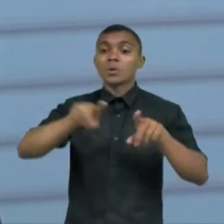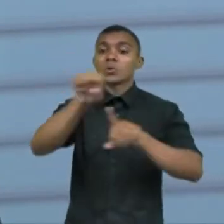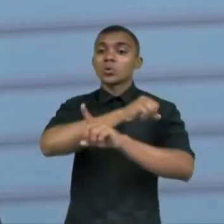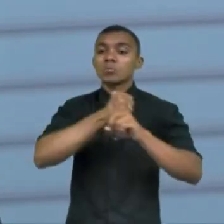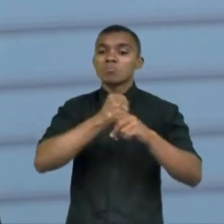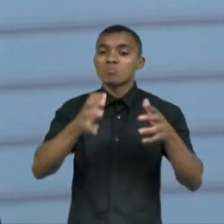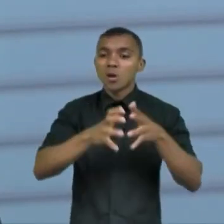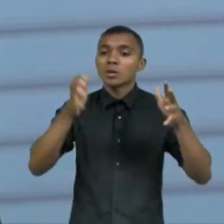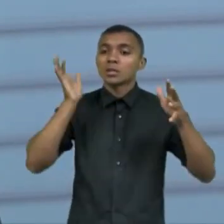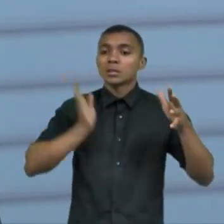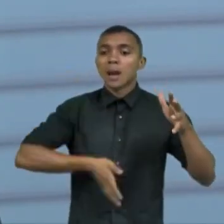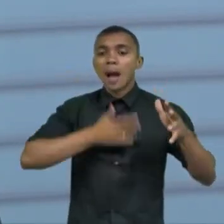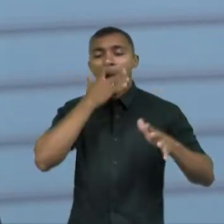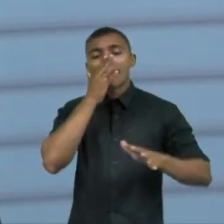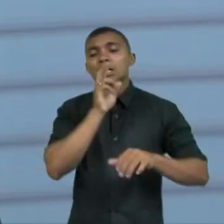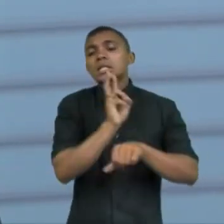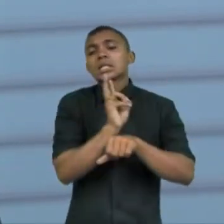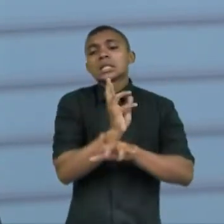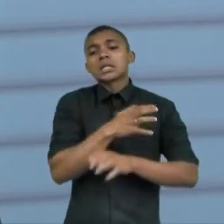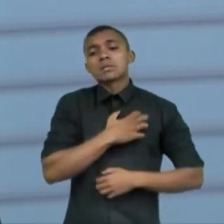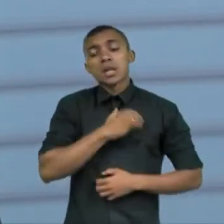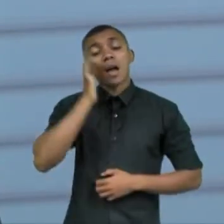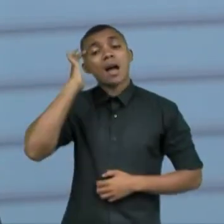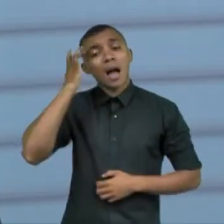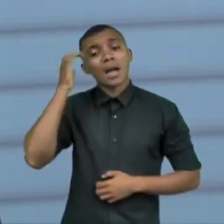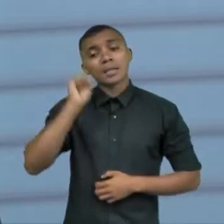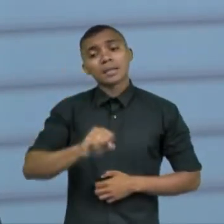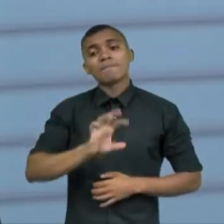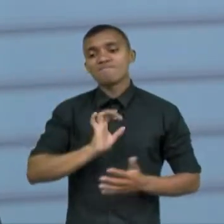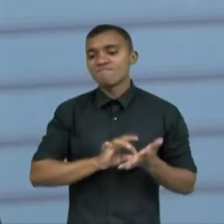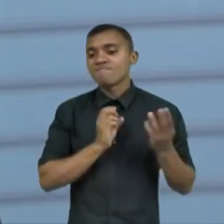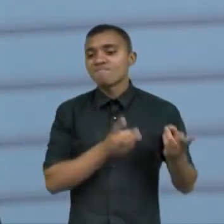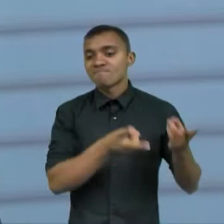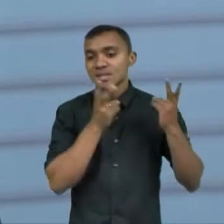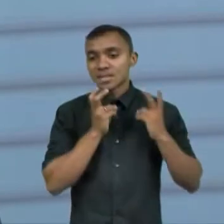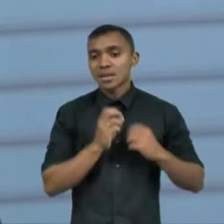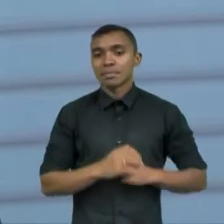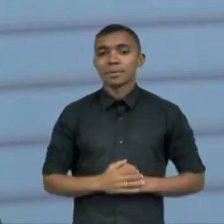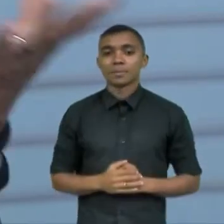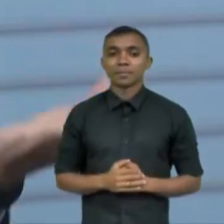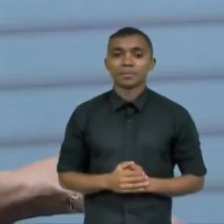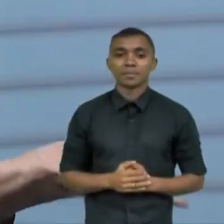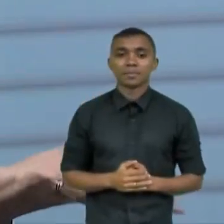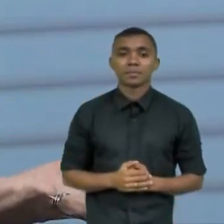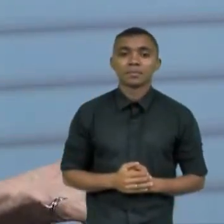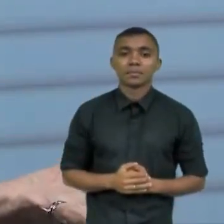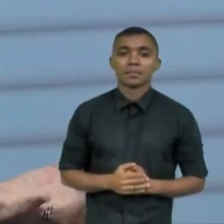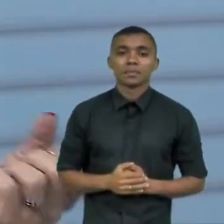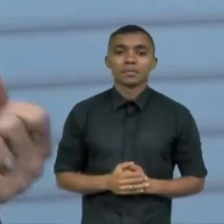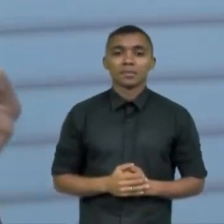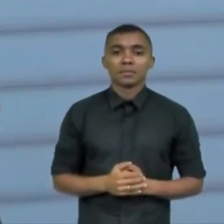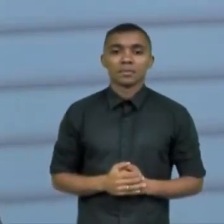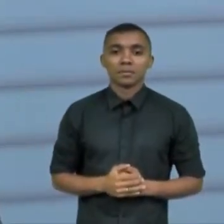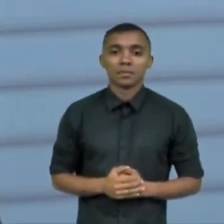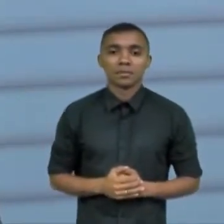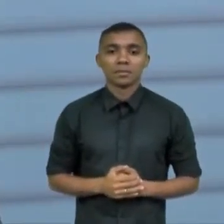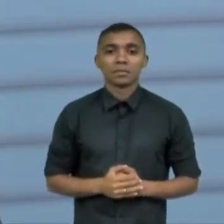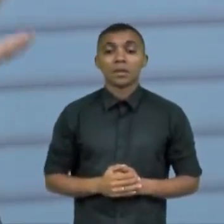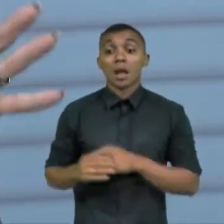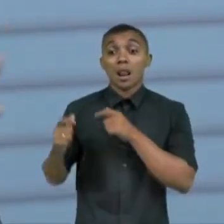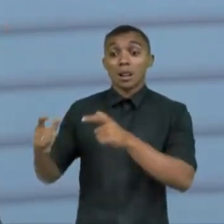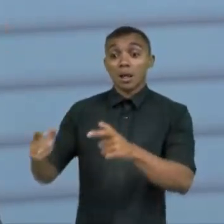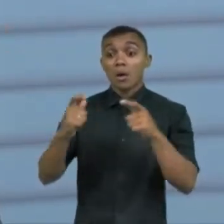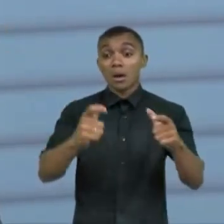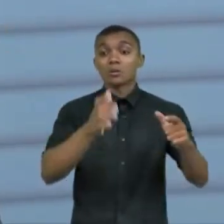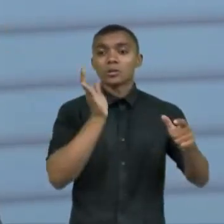sensível ótimo eu acho muito bem eu sinto na pele isso muito bem então é só a gente ver em volta os locais onde